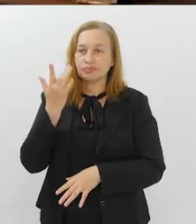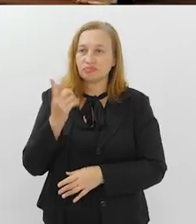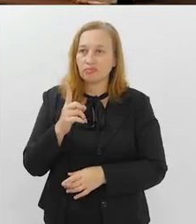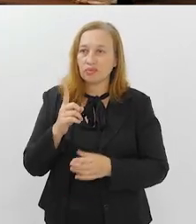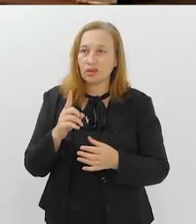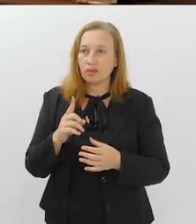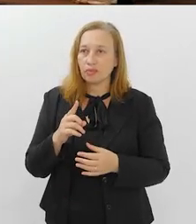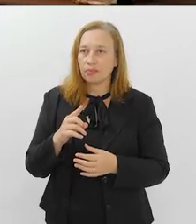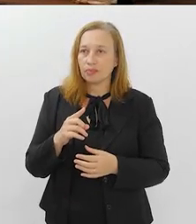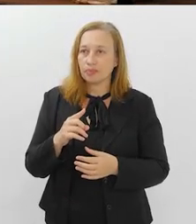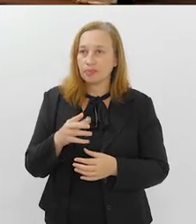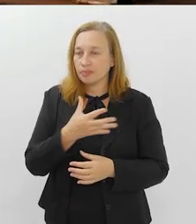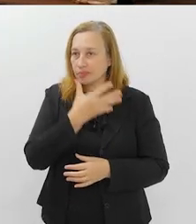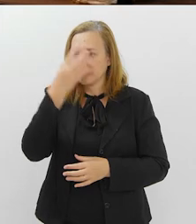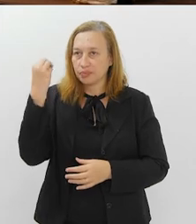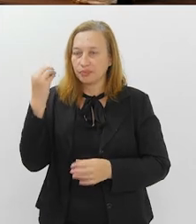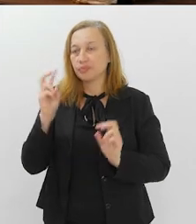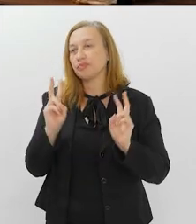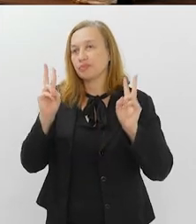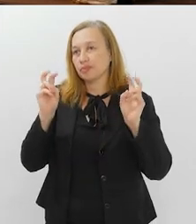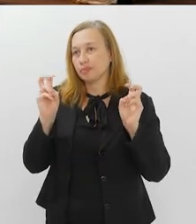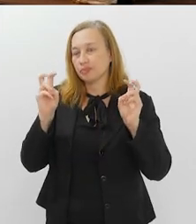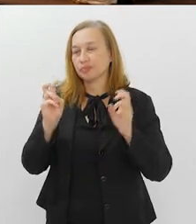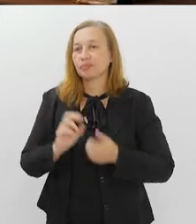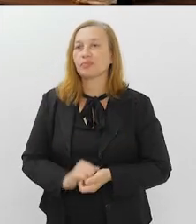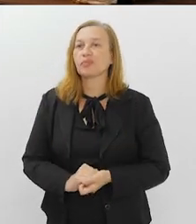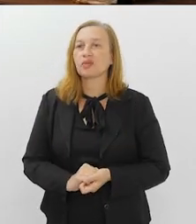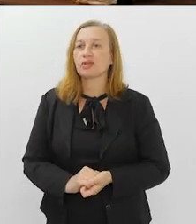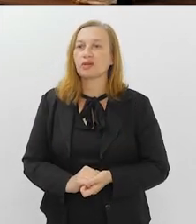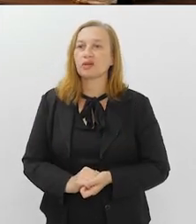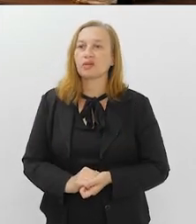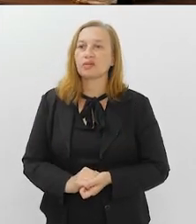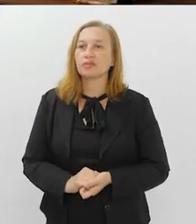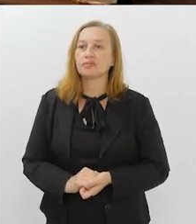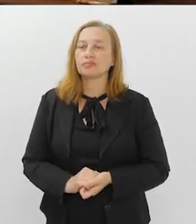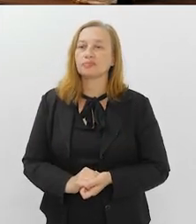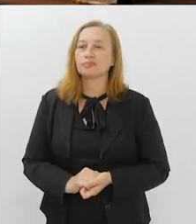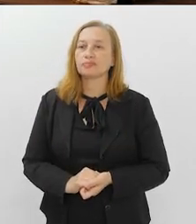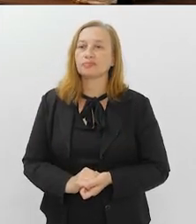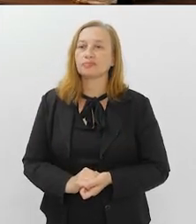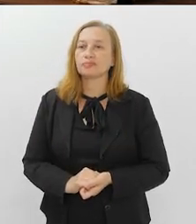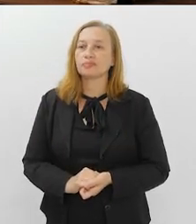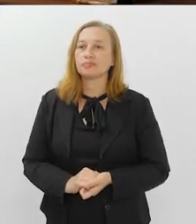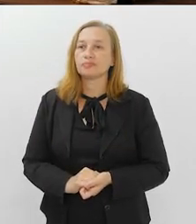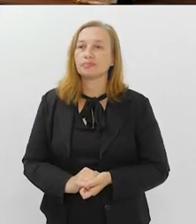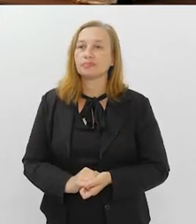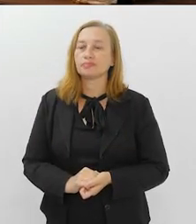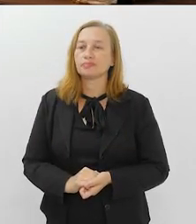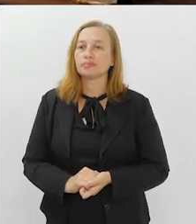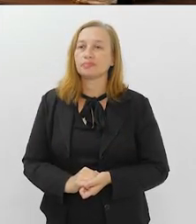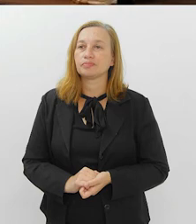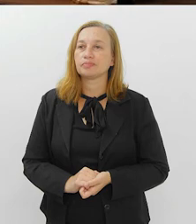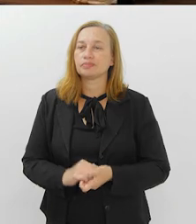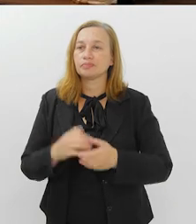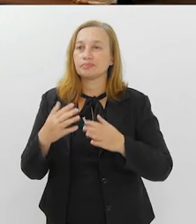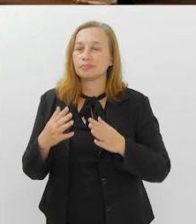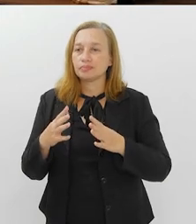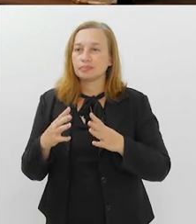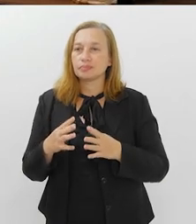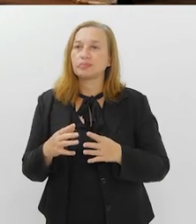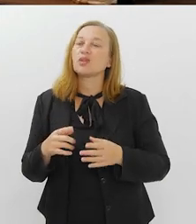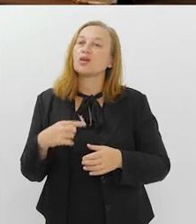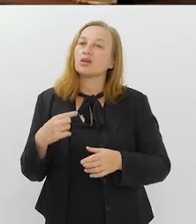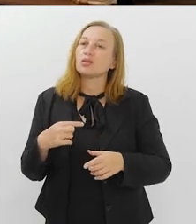não é para a gente deixar morrer o assunto e a gente lá da Superintendência de